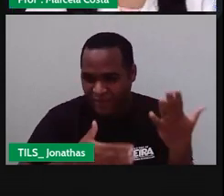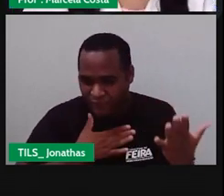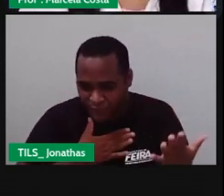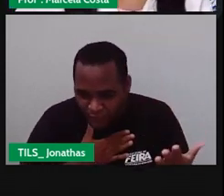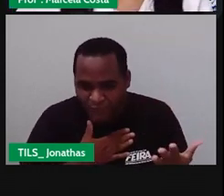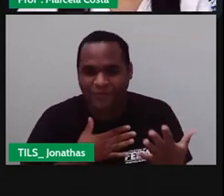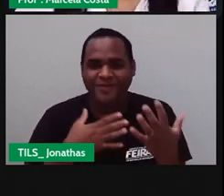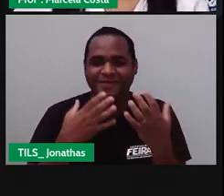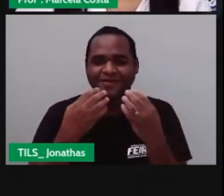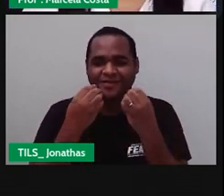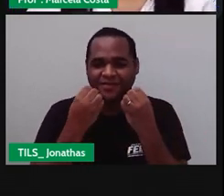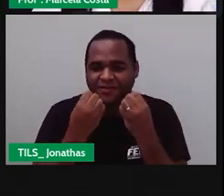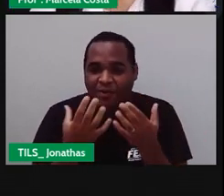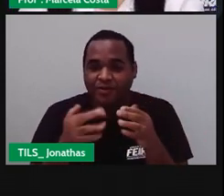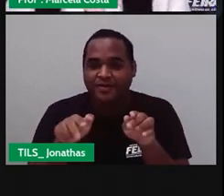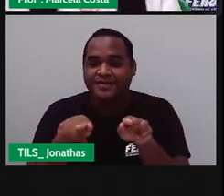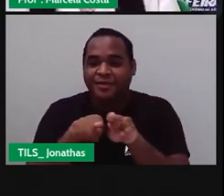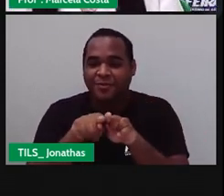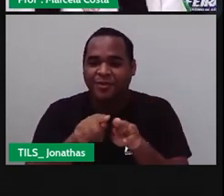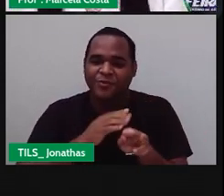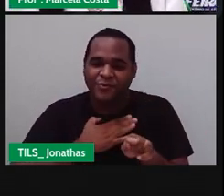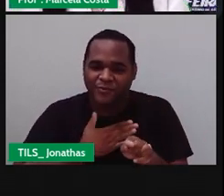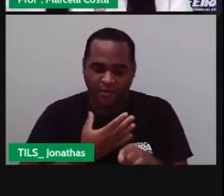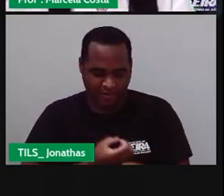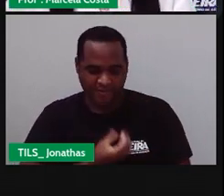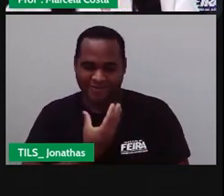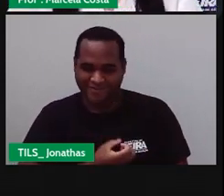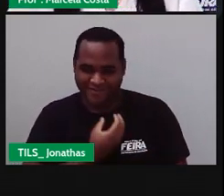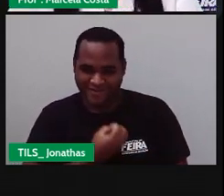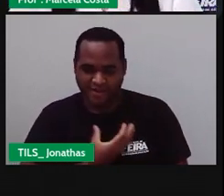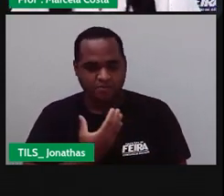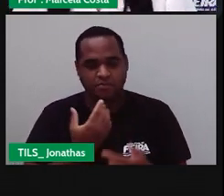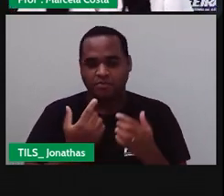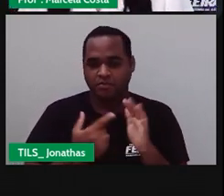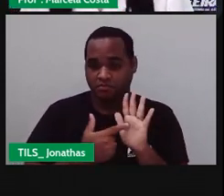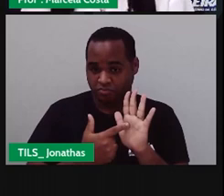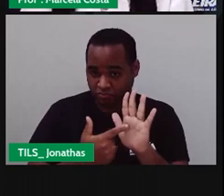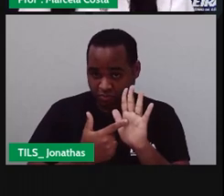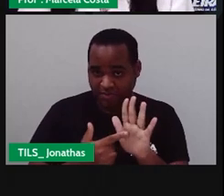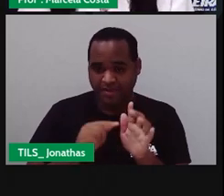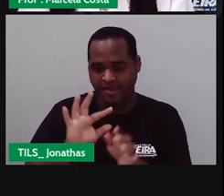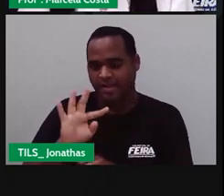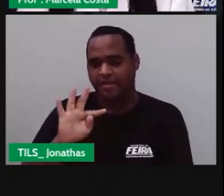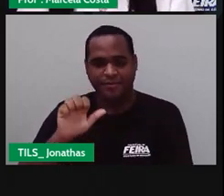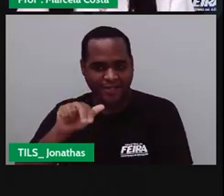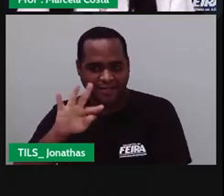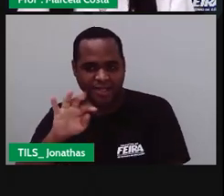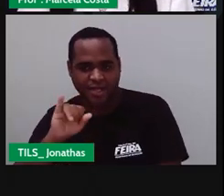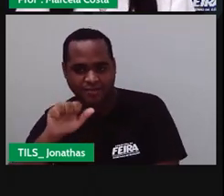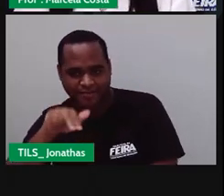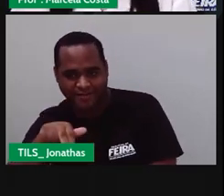Gostaram aí Dessa poesia Apresentada no livro De Tatiana Beilich